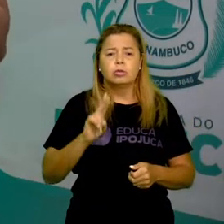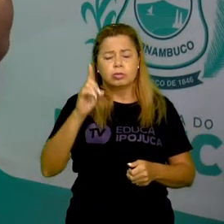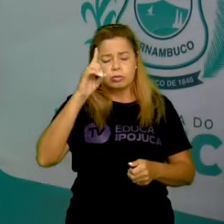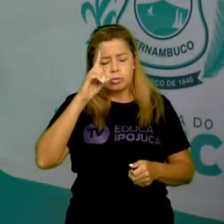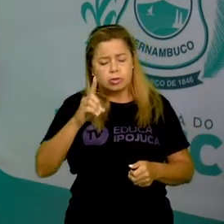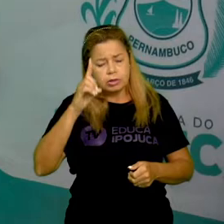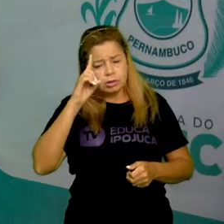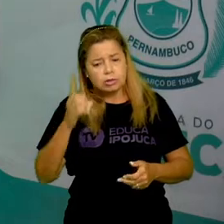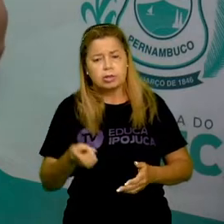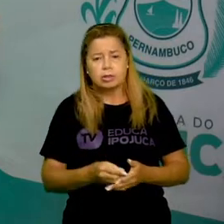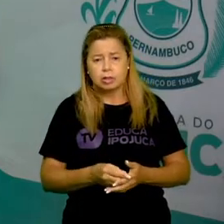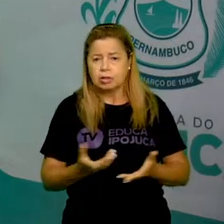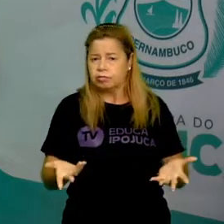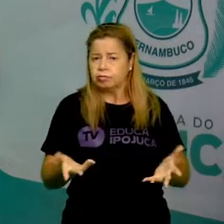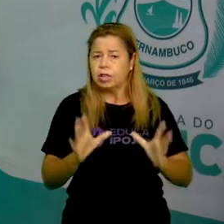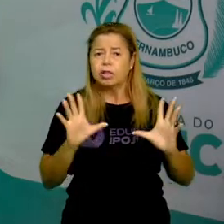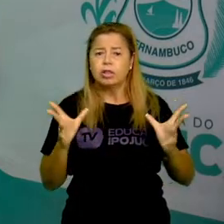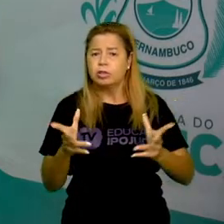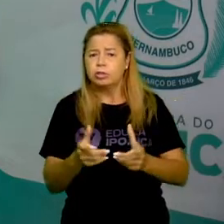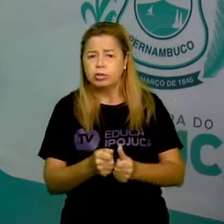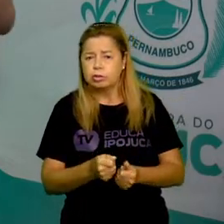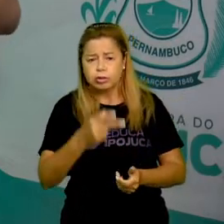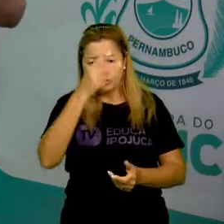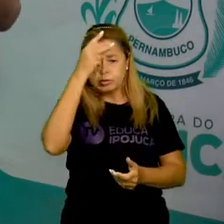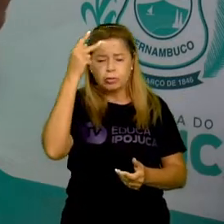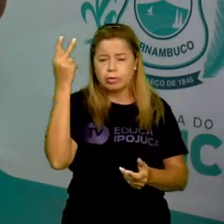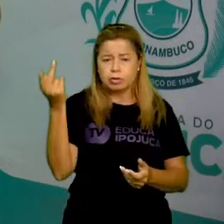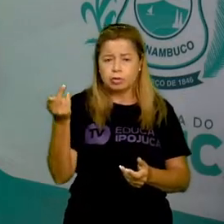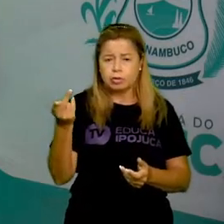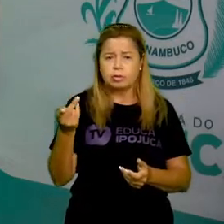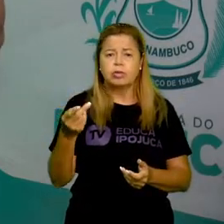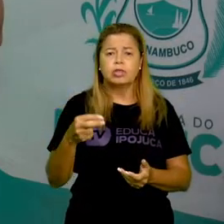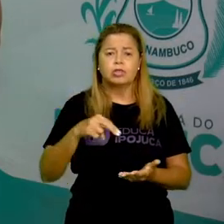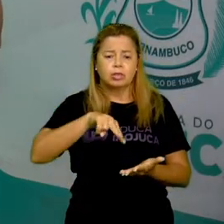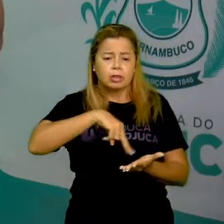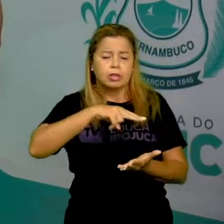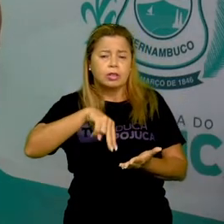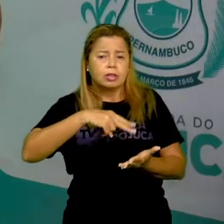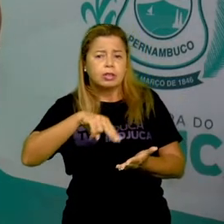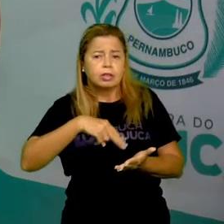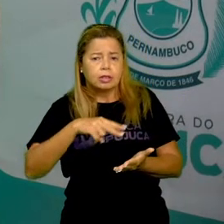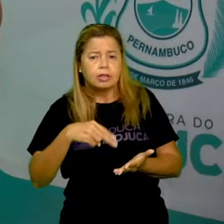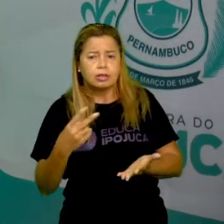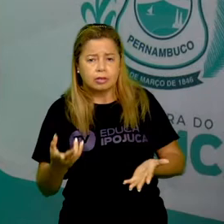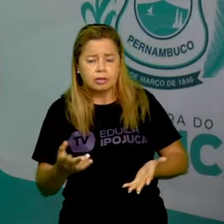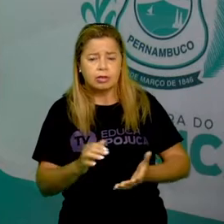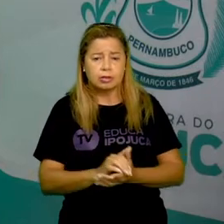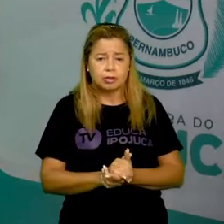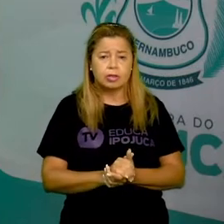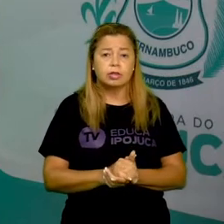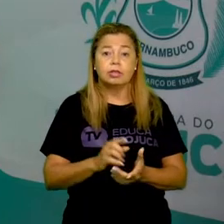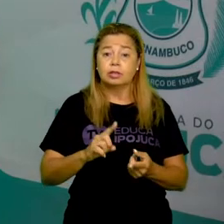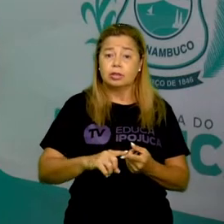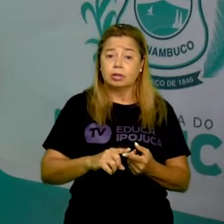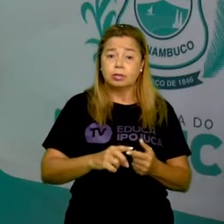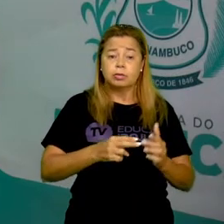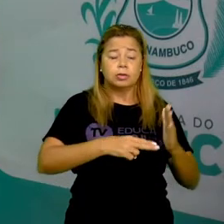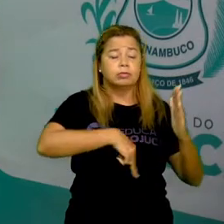Dança, quem não vê ou não experimentou, experimenta ou se expressa através da dança. A pintura,